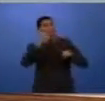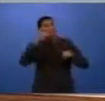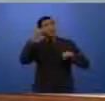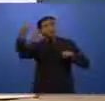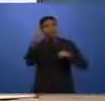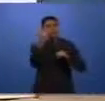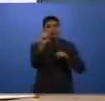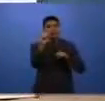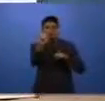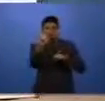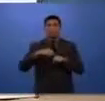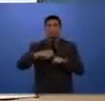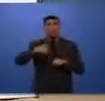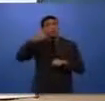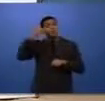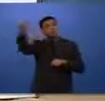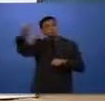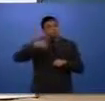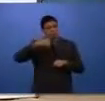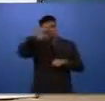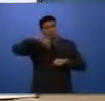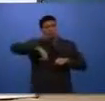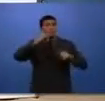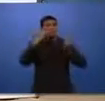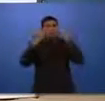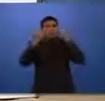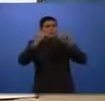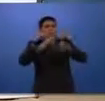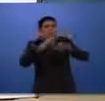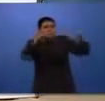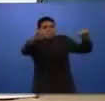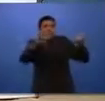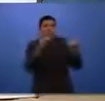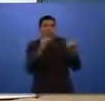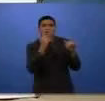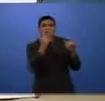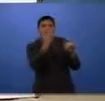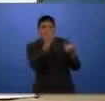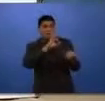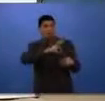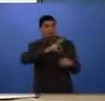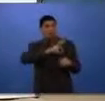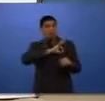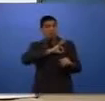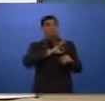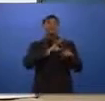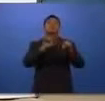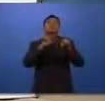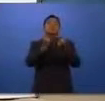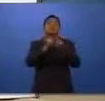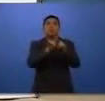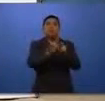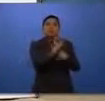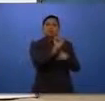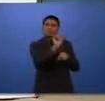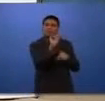ele leva aquela denúncia, ele tem que estar ciente de que aquela informação, ela vai não só para a Polícia Militar, mas